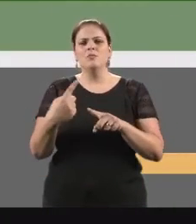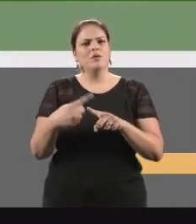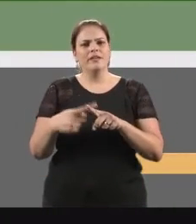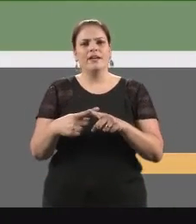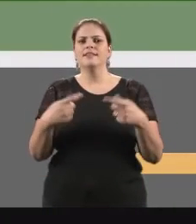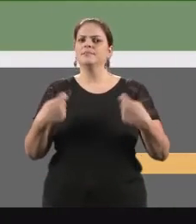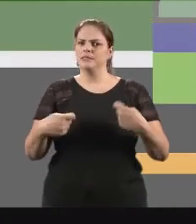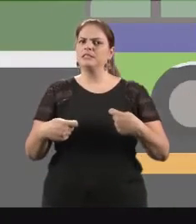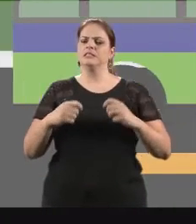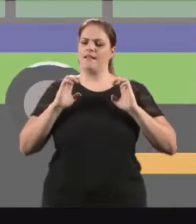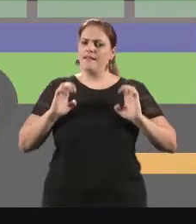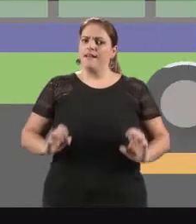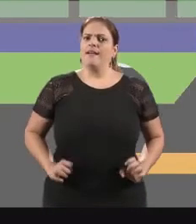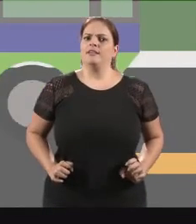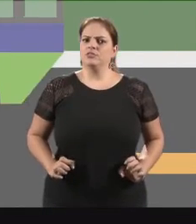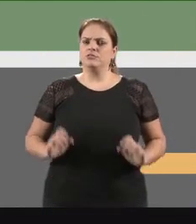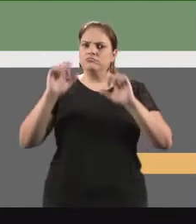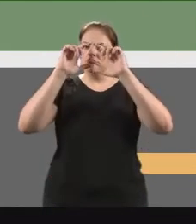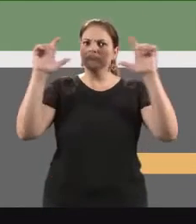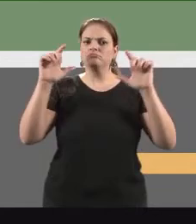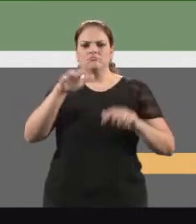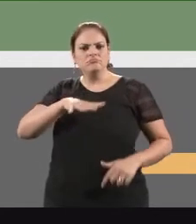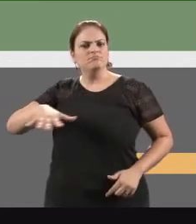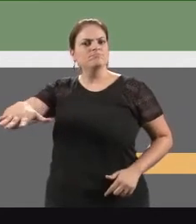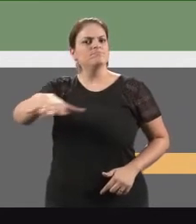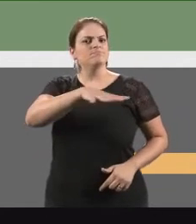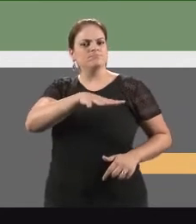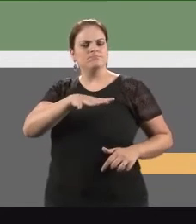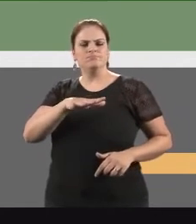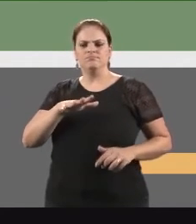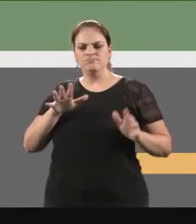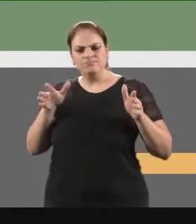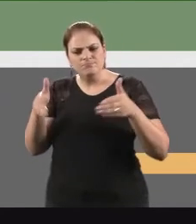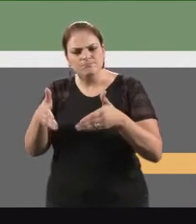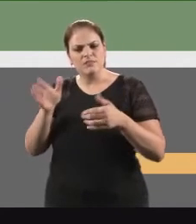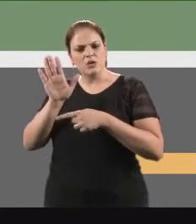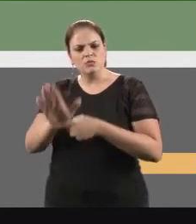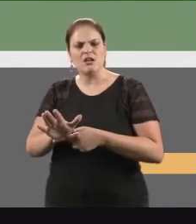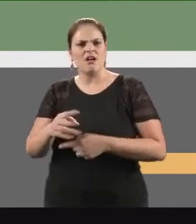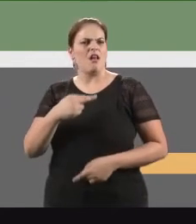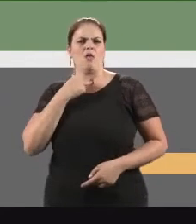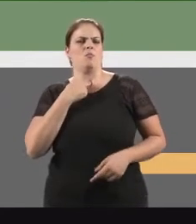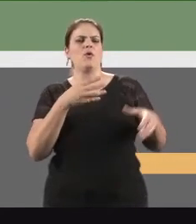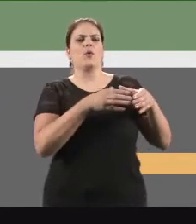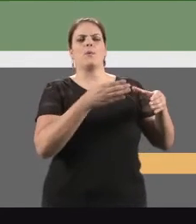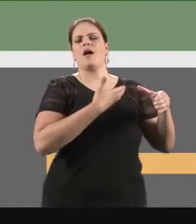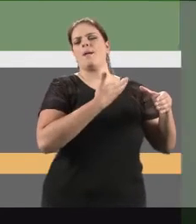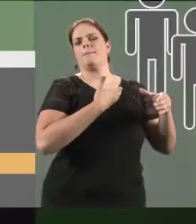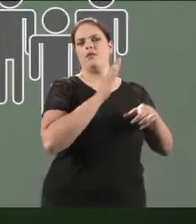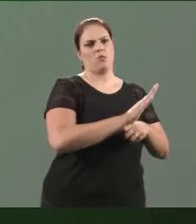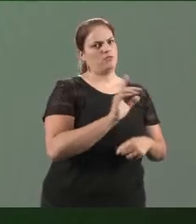ética no governo, que deve se voltar para o bem comum, e não para o favorecimento de alguém ou de algum grupo